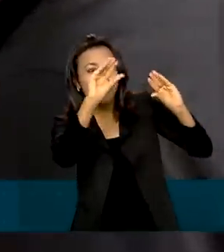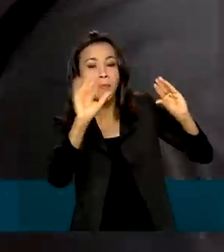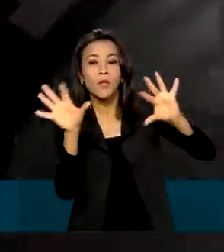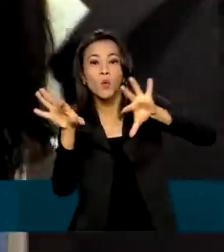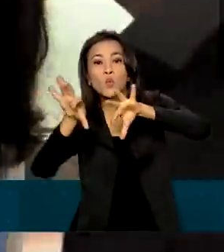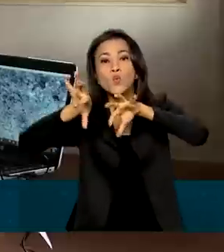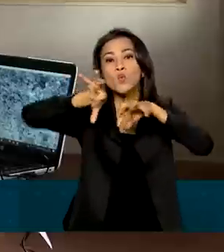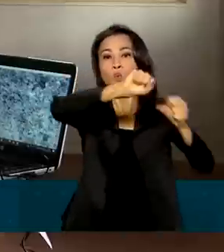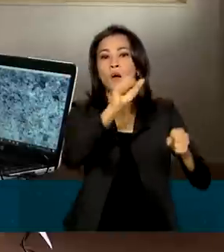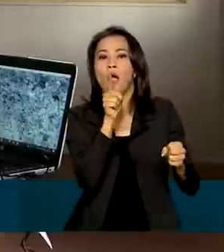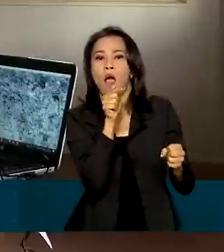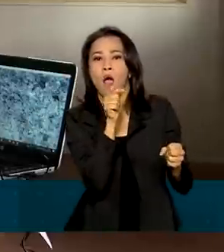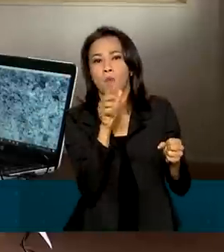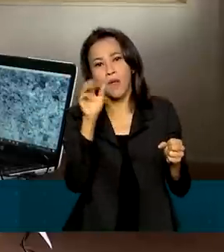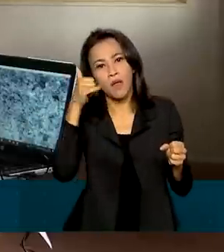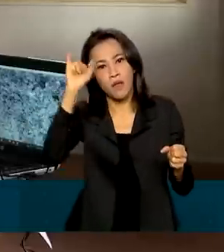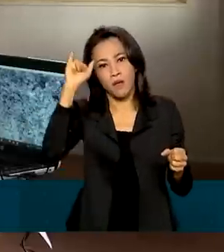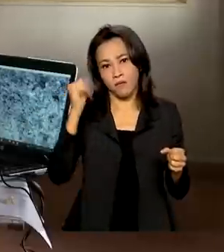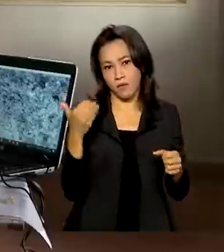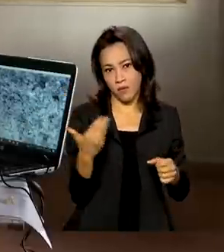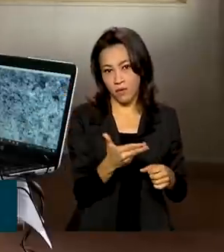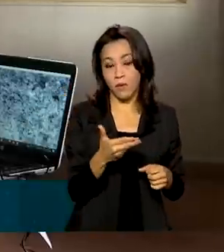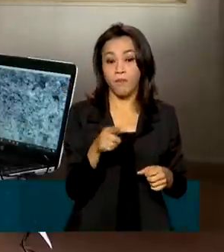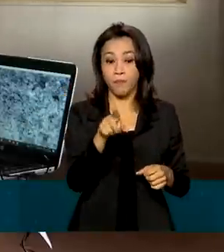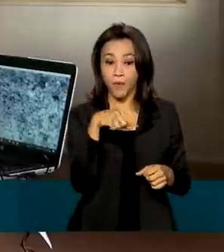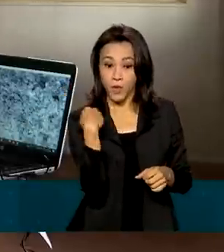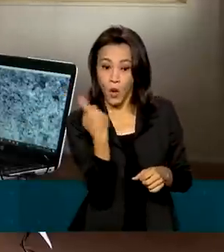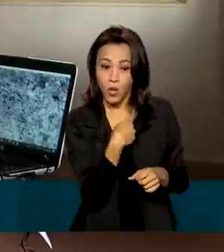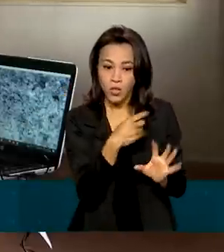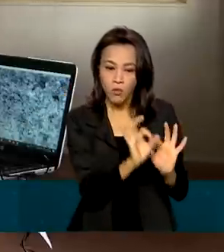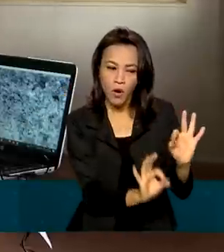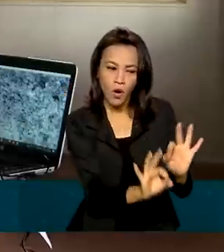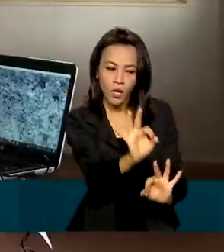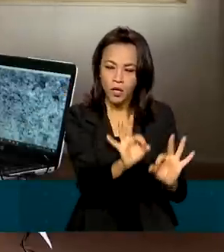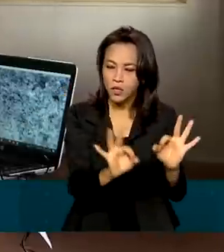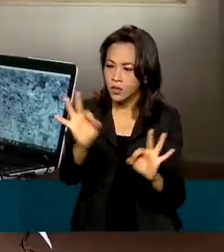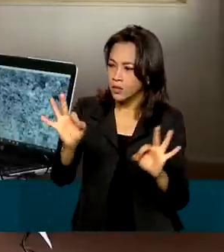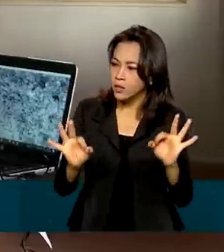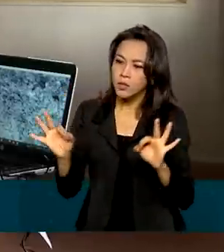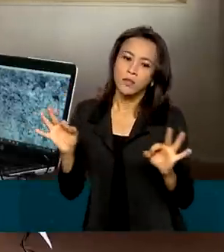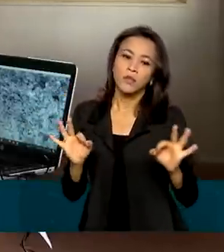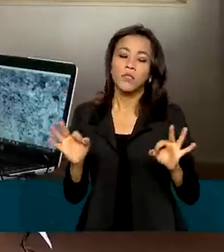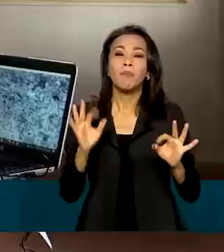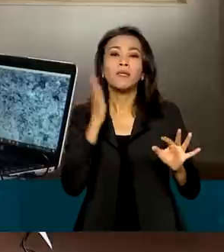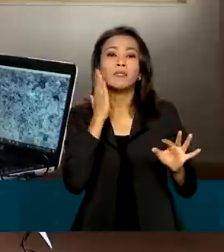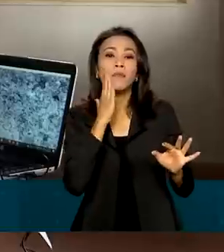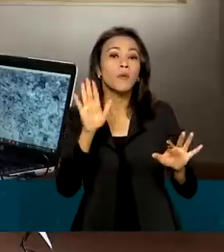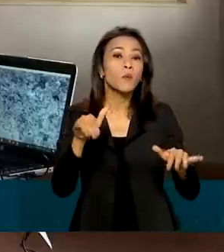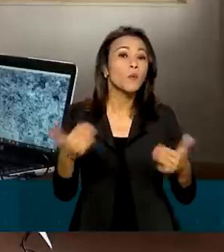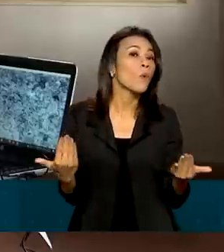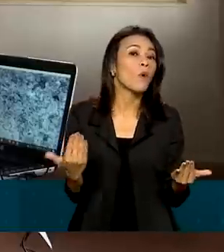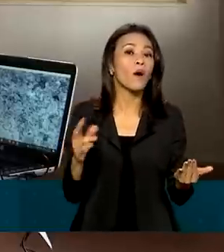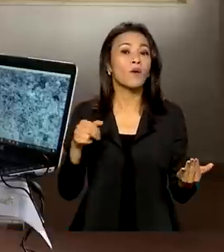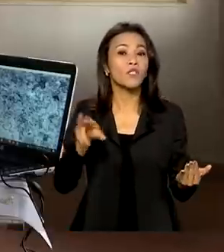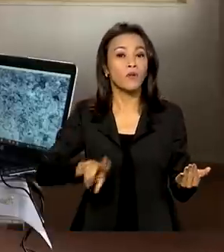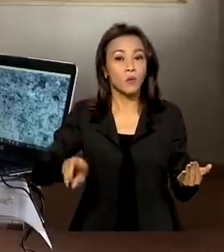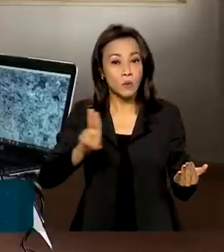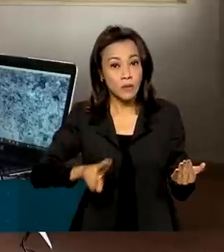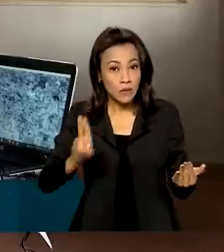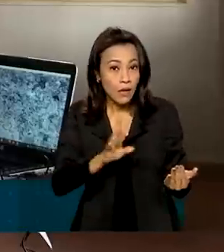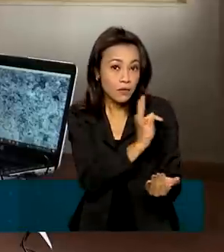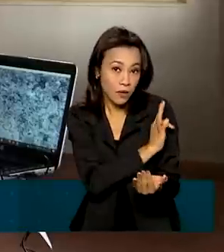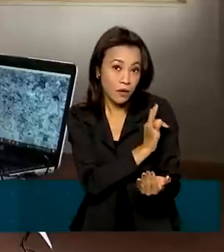umidade do ar. Por meio dos moldes, a gente começa a acertar isso para definir a composição final que a gente vai usar na